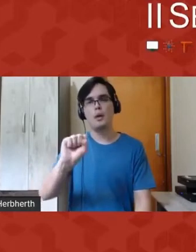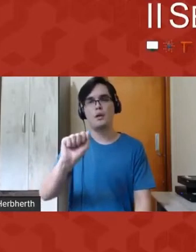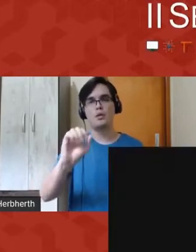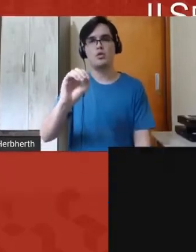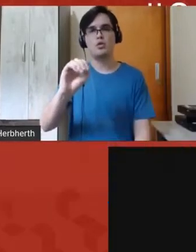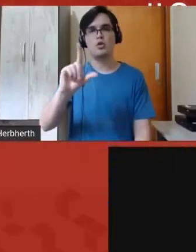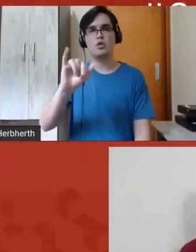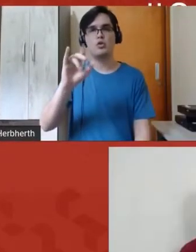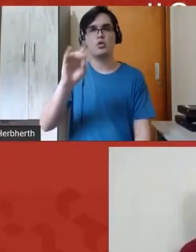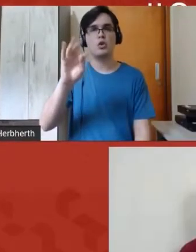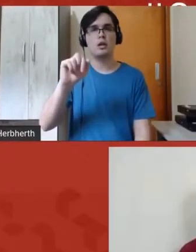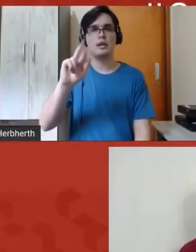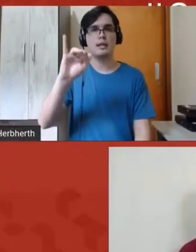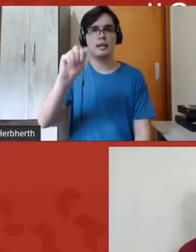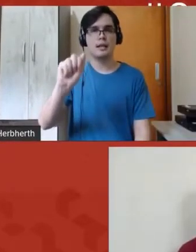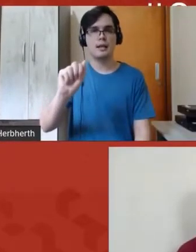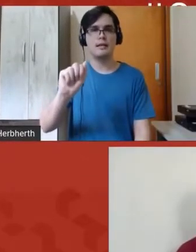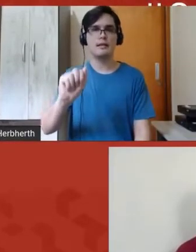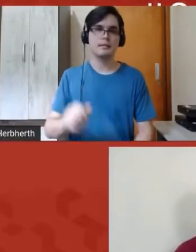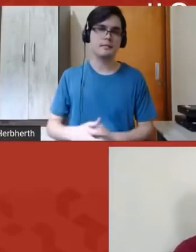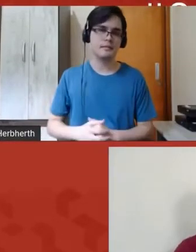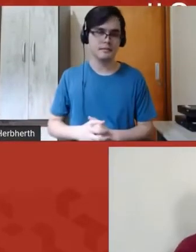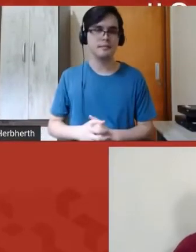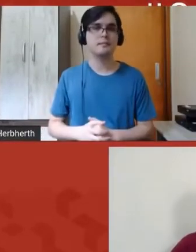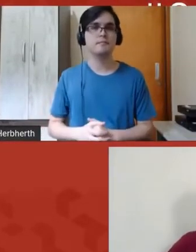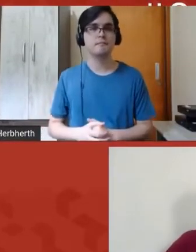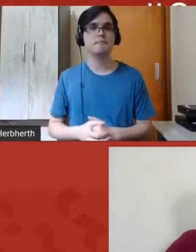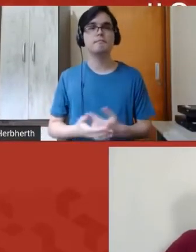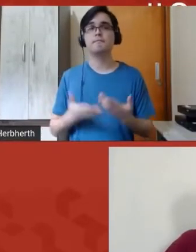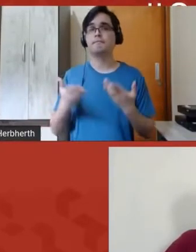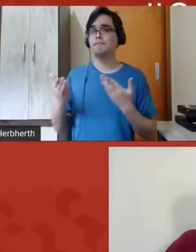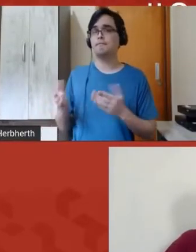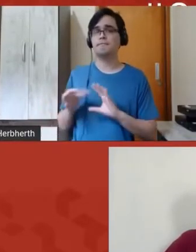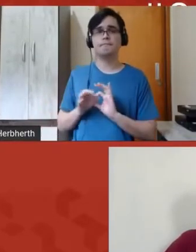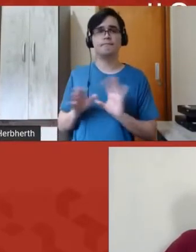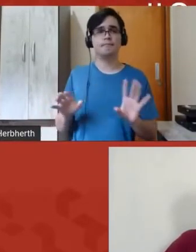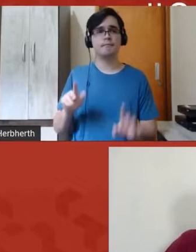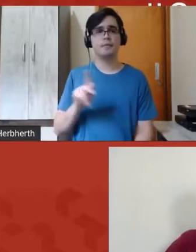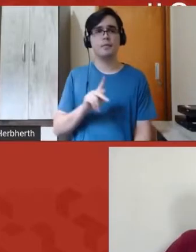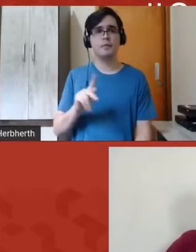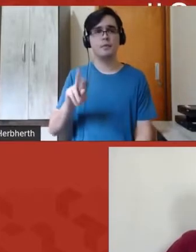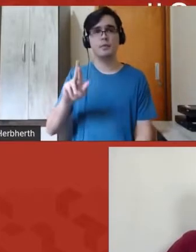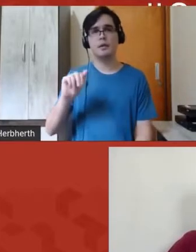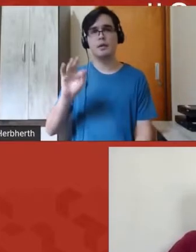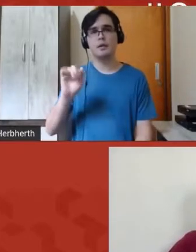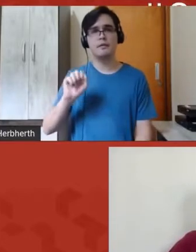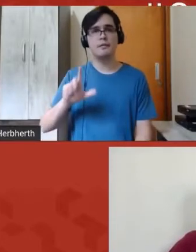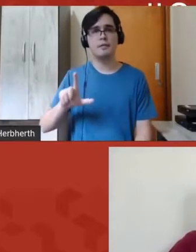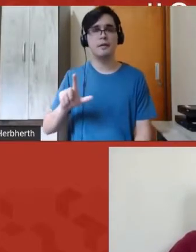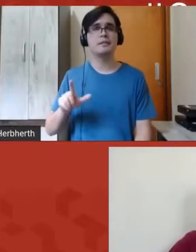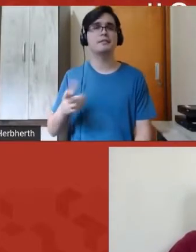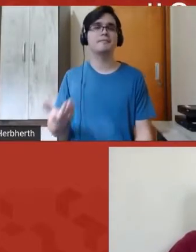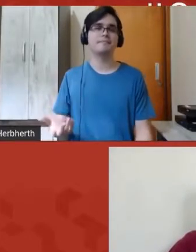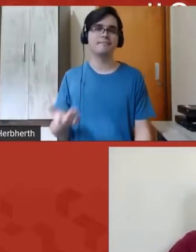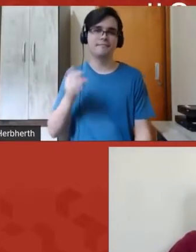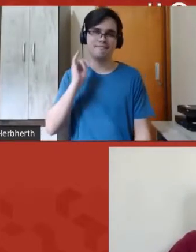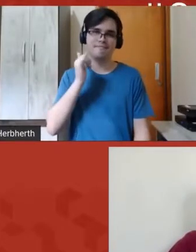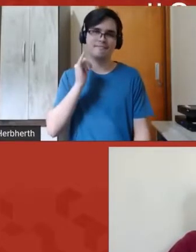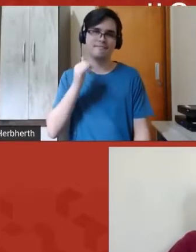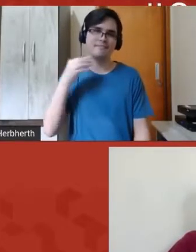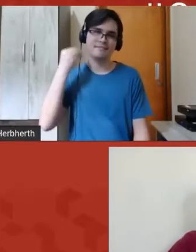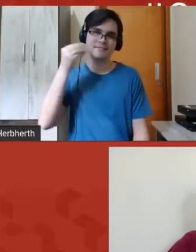ao professor Rafael, para que ele possa, então, falar para a gente da experiência que ele teve aqui em cálculo. Vamos lá, professor, contigo.